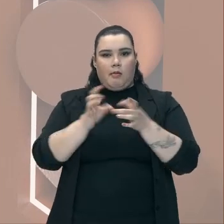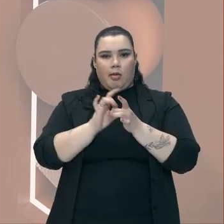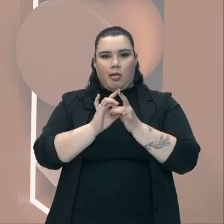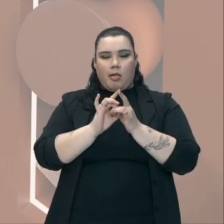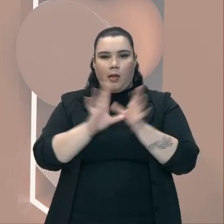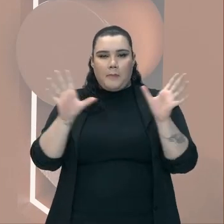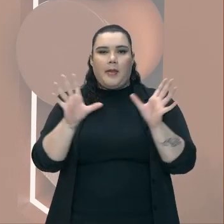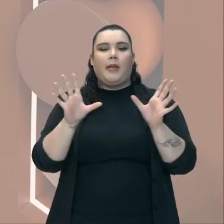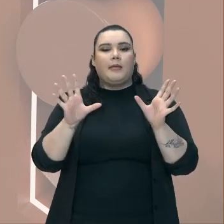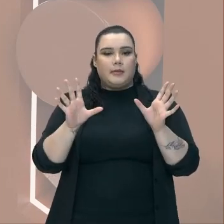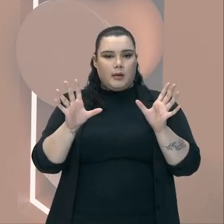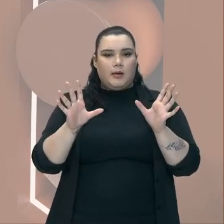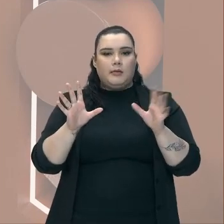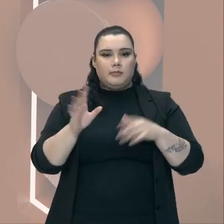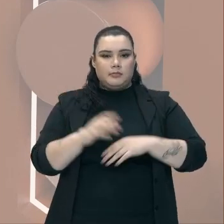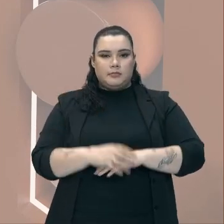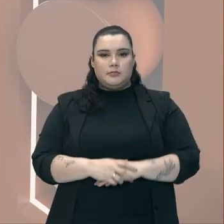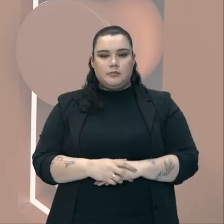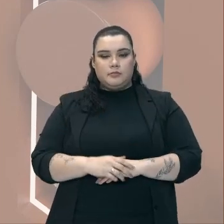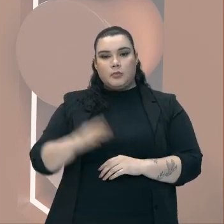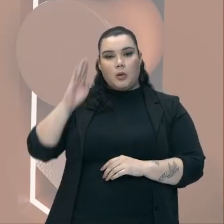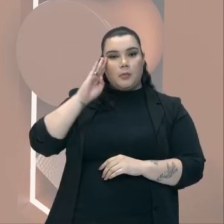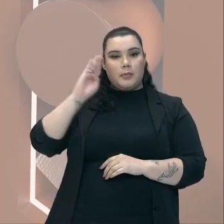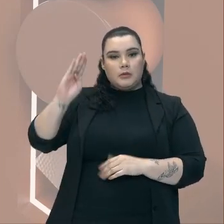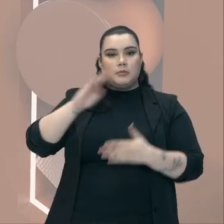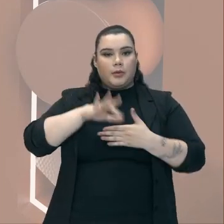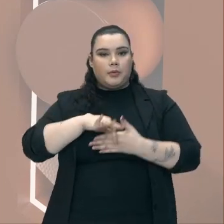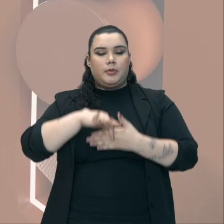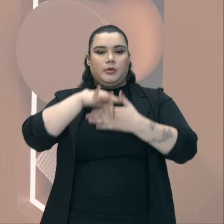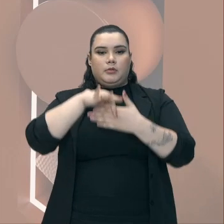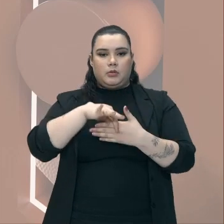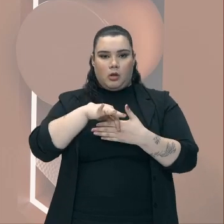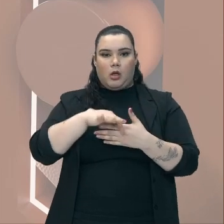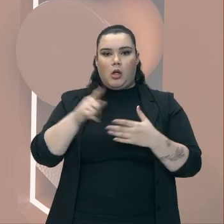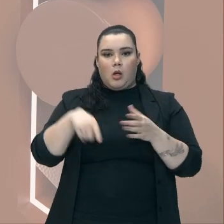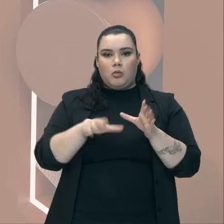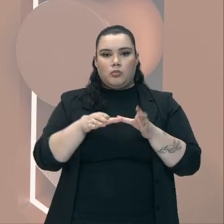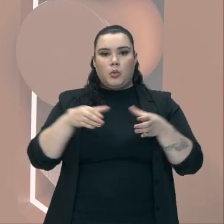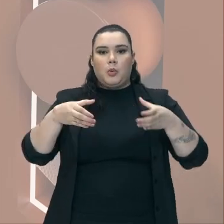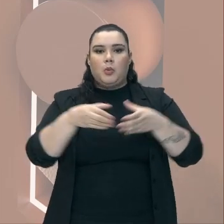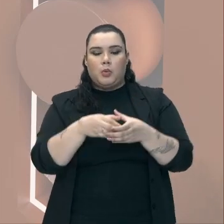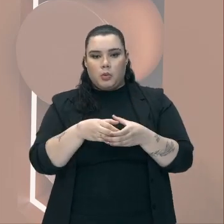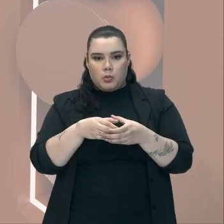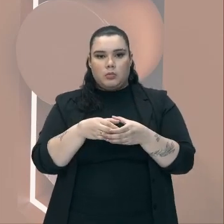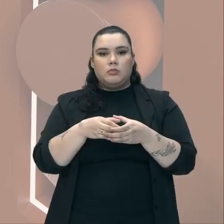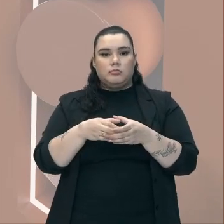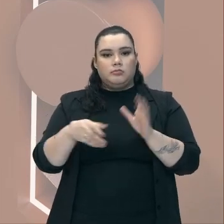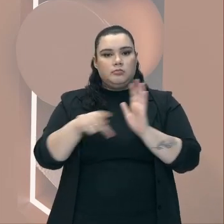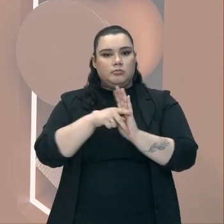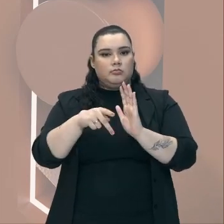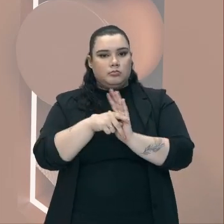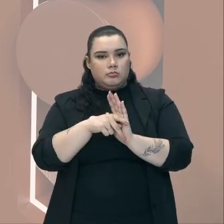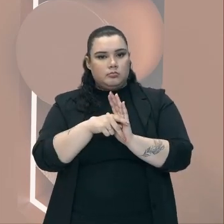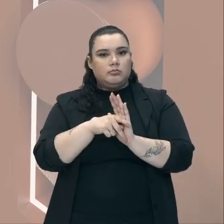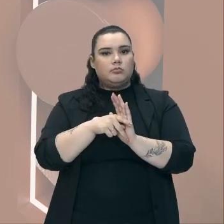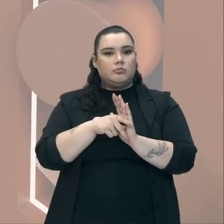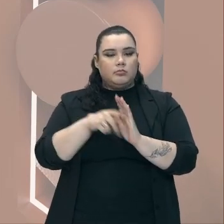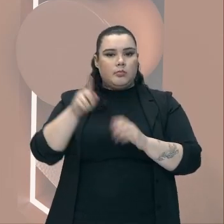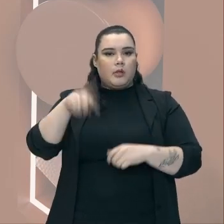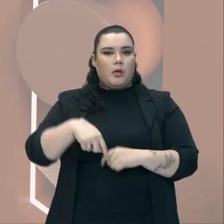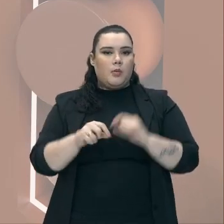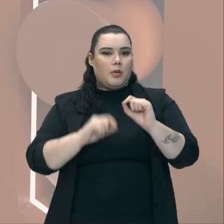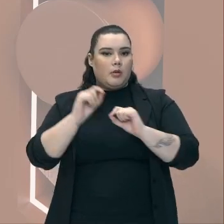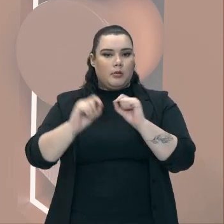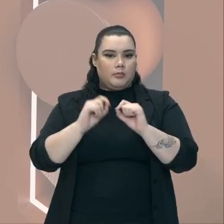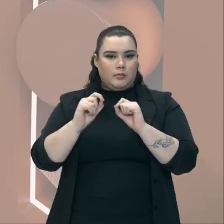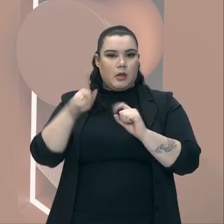português Os principais líderes Pertenciam Pertenciam As classes Menos abastadas